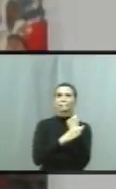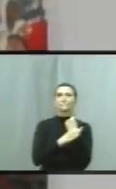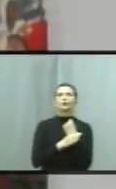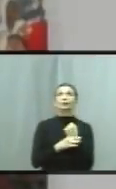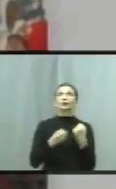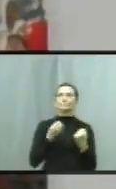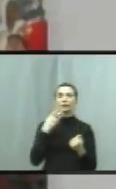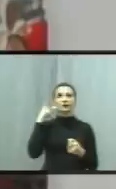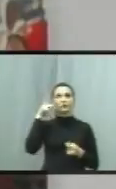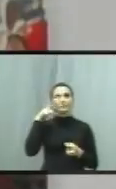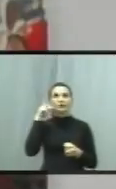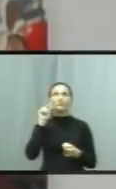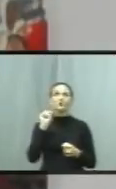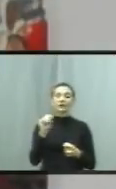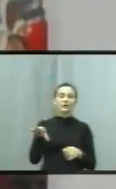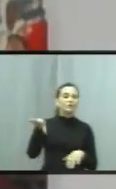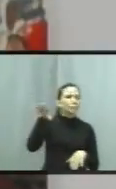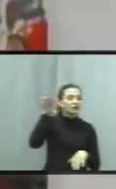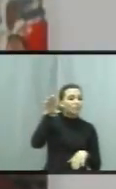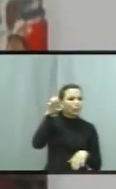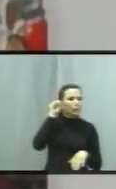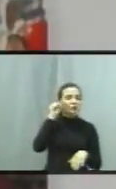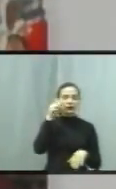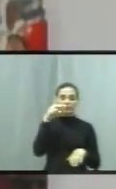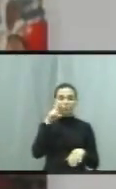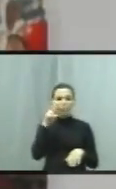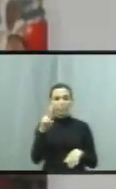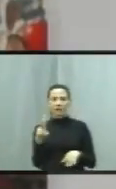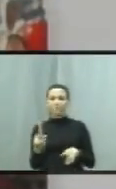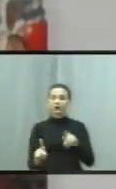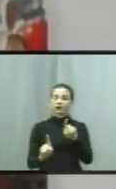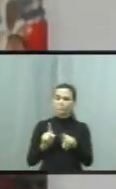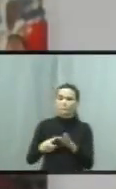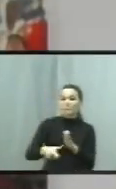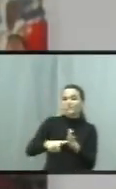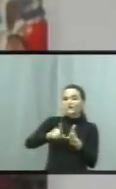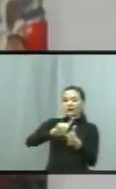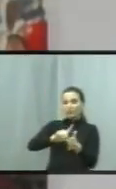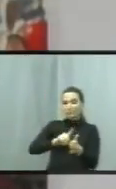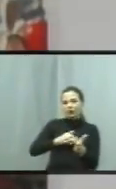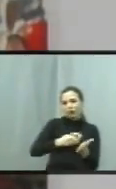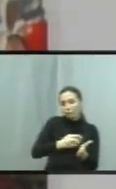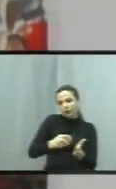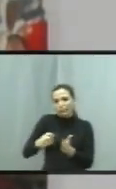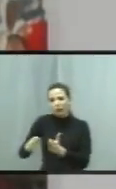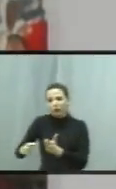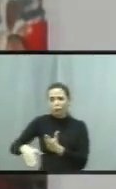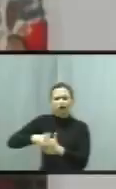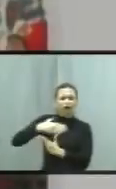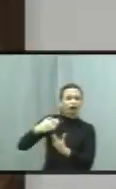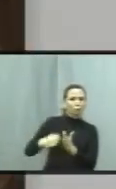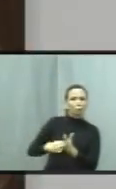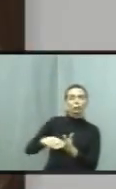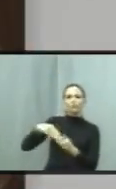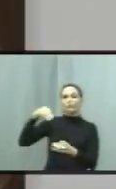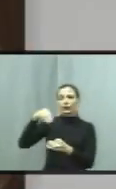Bem-aventurado o político que sabe escutar o povo antes, durante e depois das eleições.